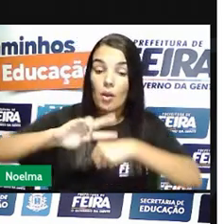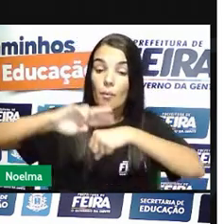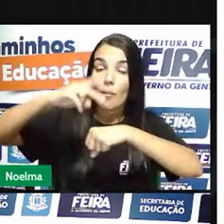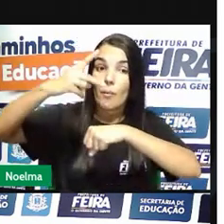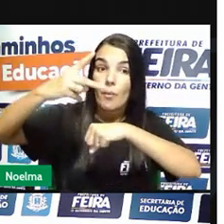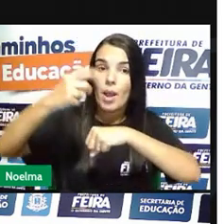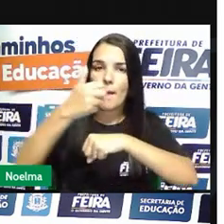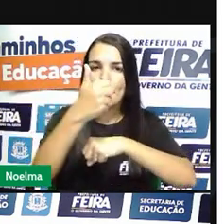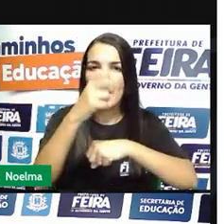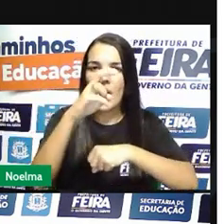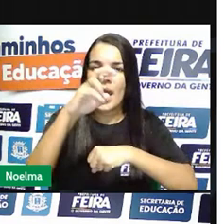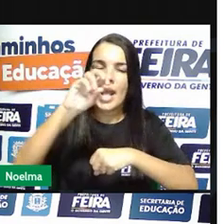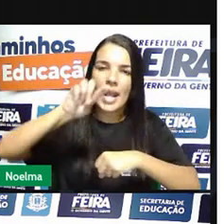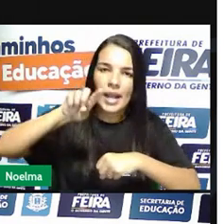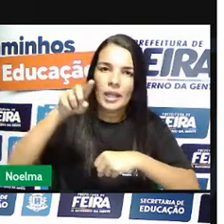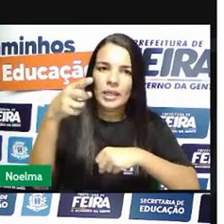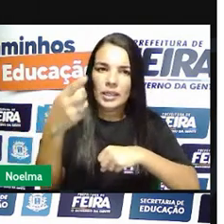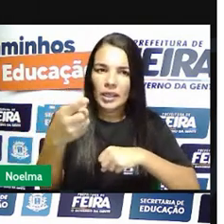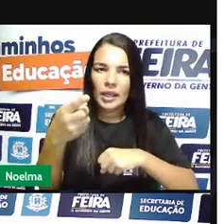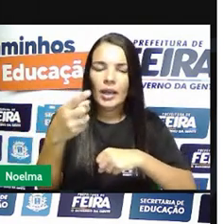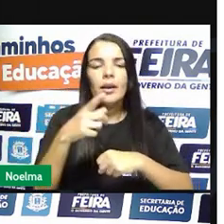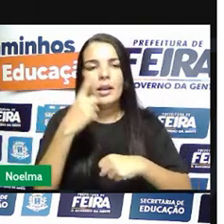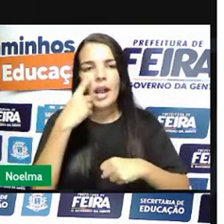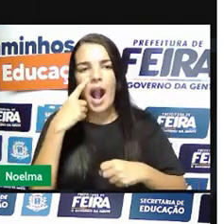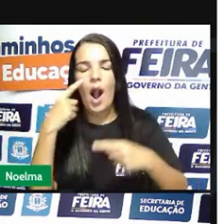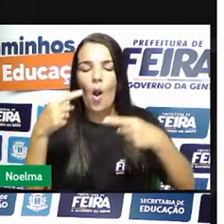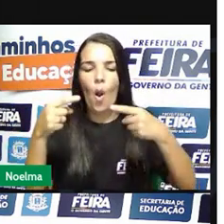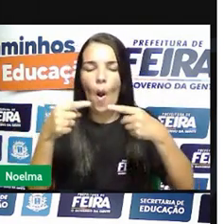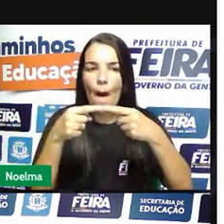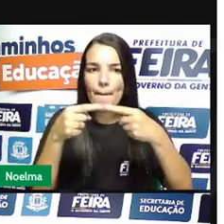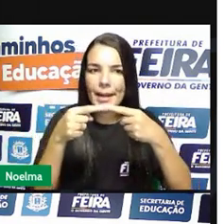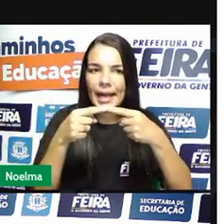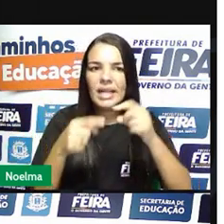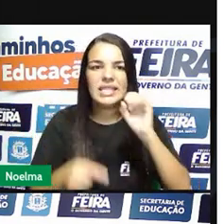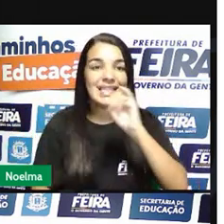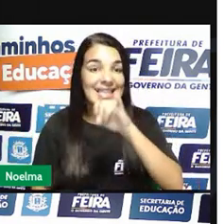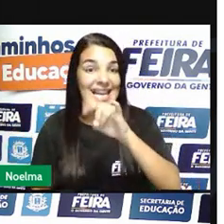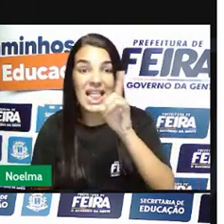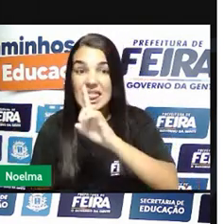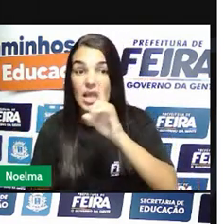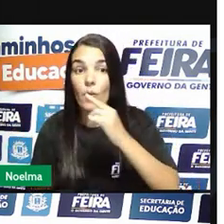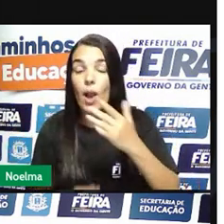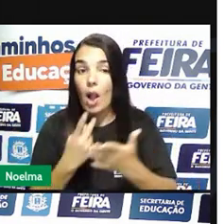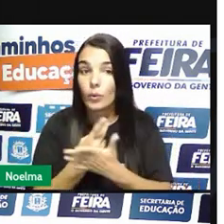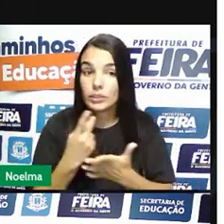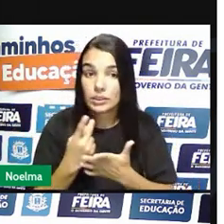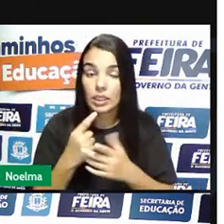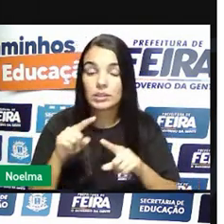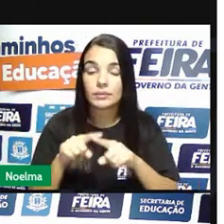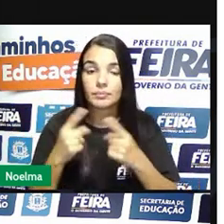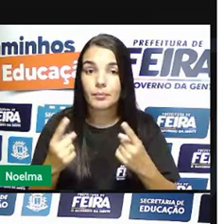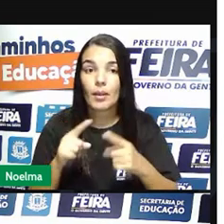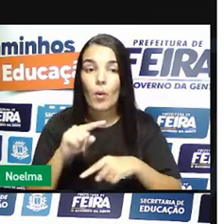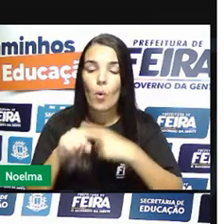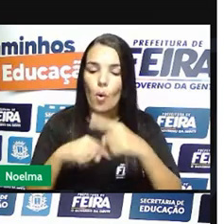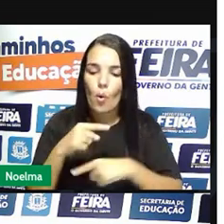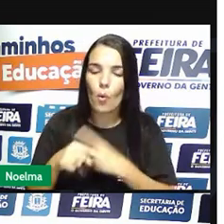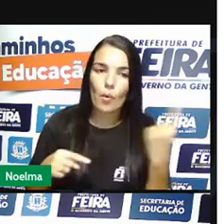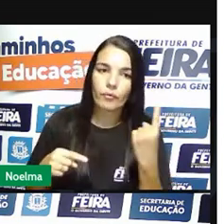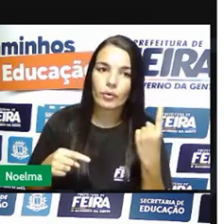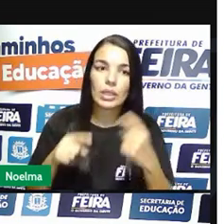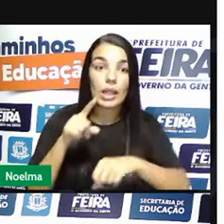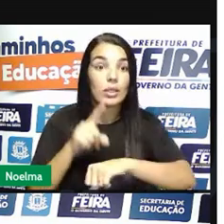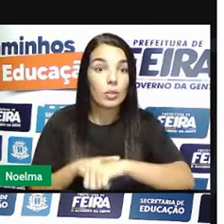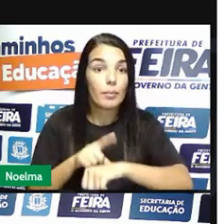1.500 quilos e tal eles tinham combinado para que essa revolta ocorresse nesse dia só que houve um probleminha